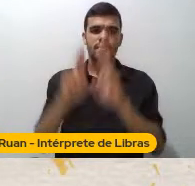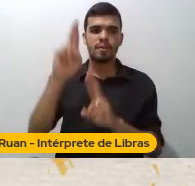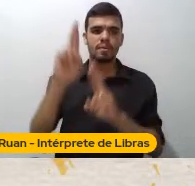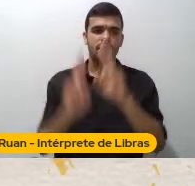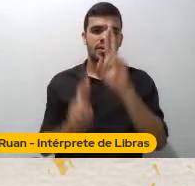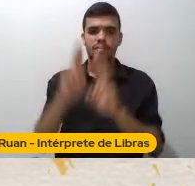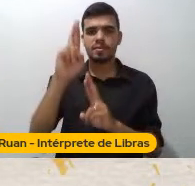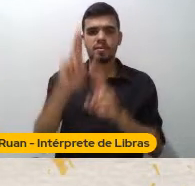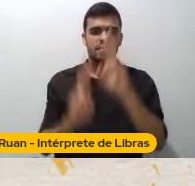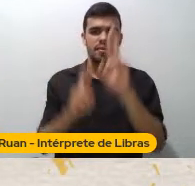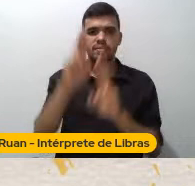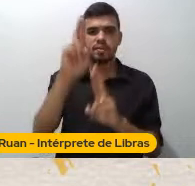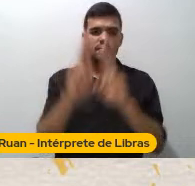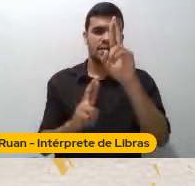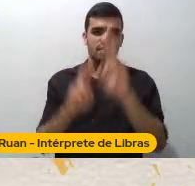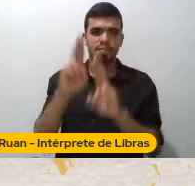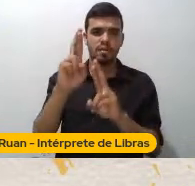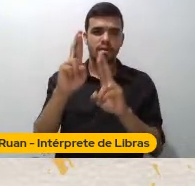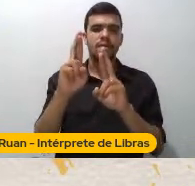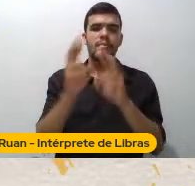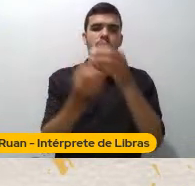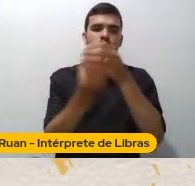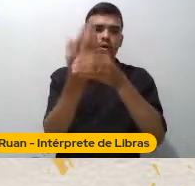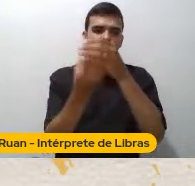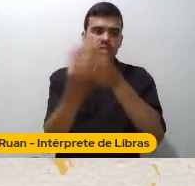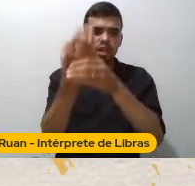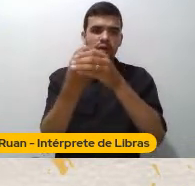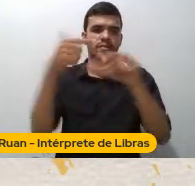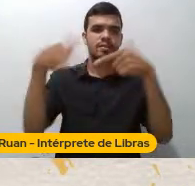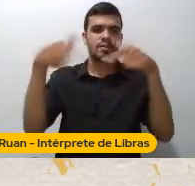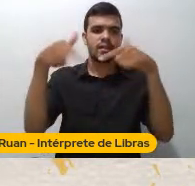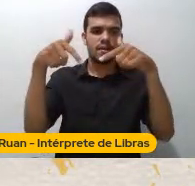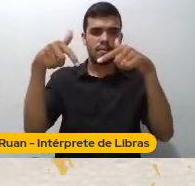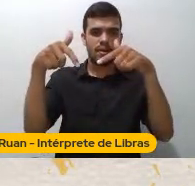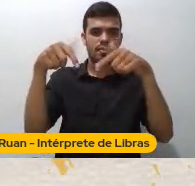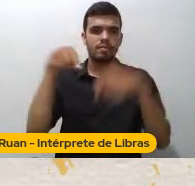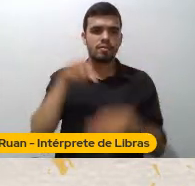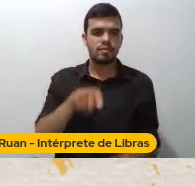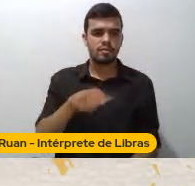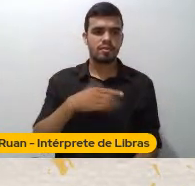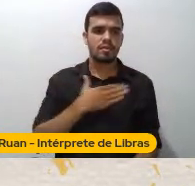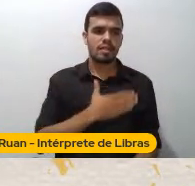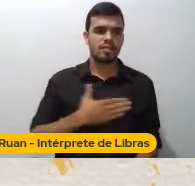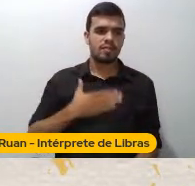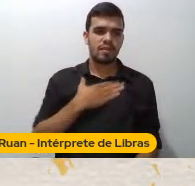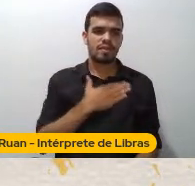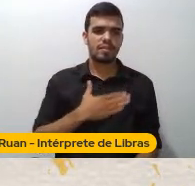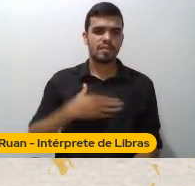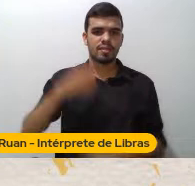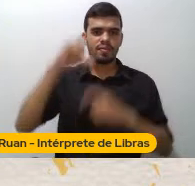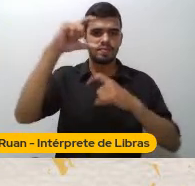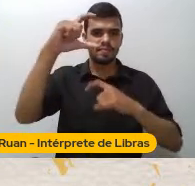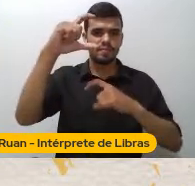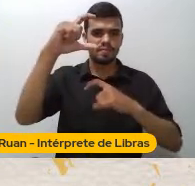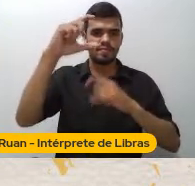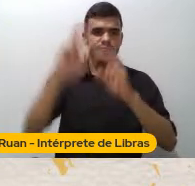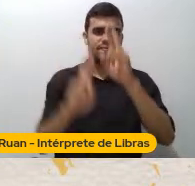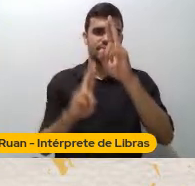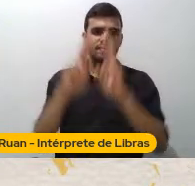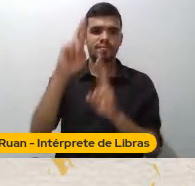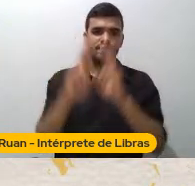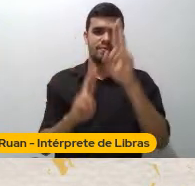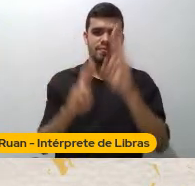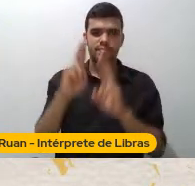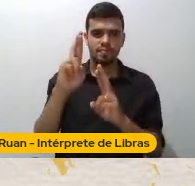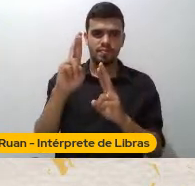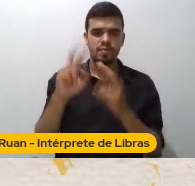falando Também Isso aí não é nada meu É de um cara Chamado Um escritor Chamado Byung-Chul Han Na sociedade Do cansaço Ele escreve isso Na